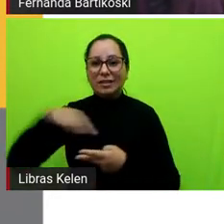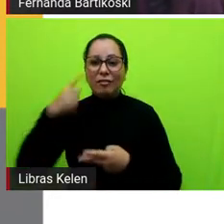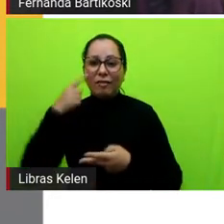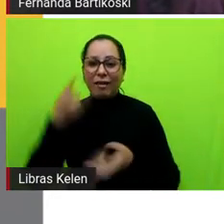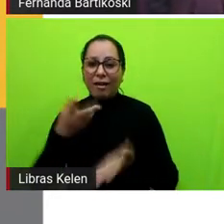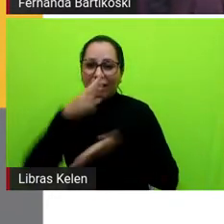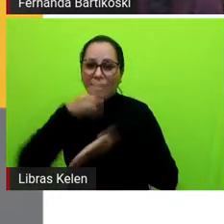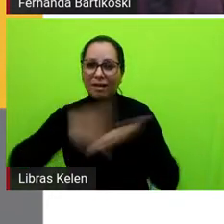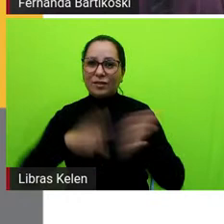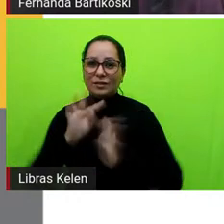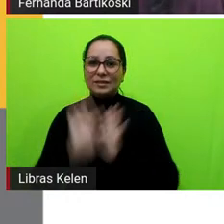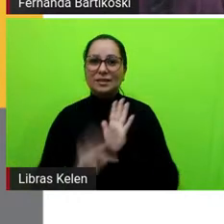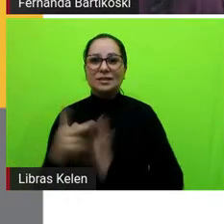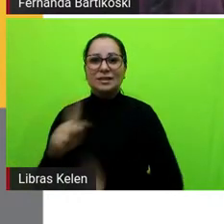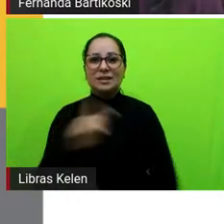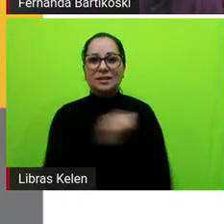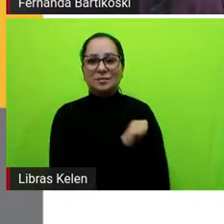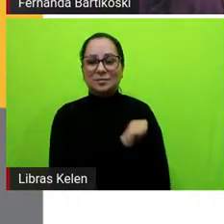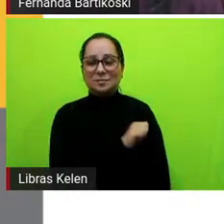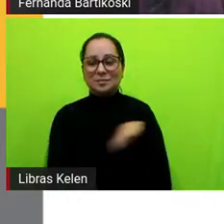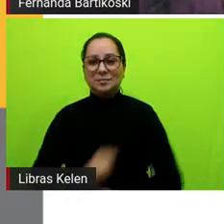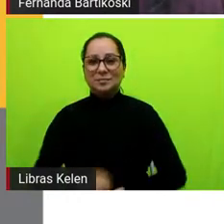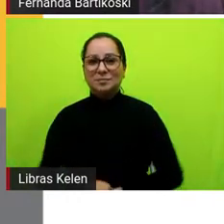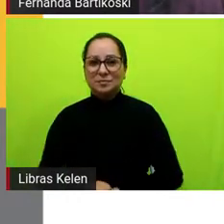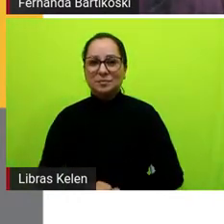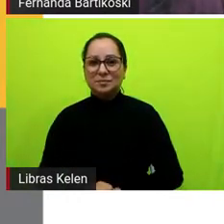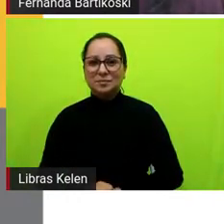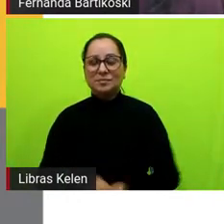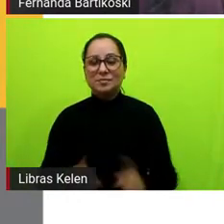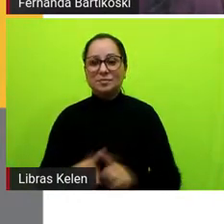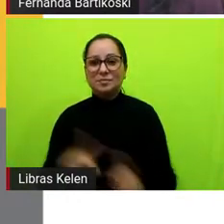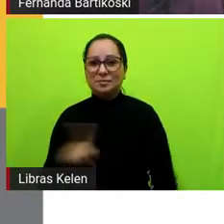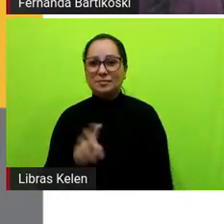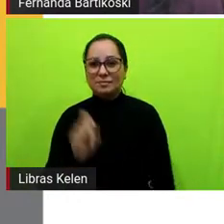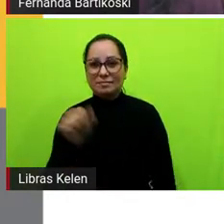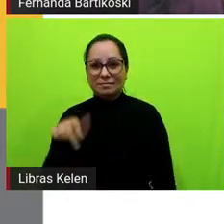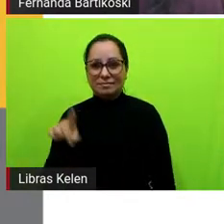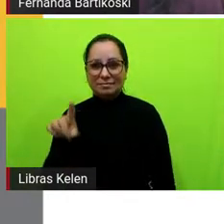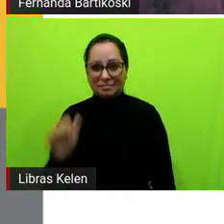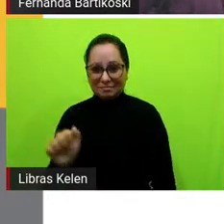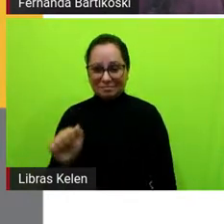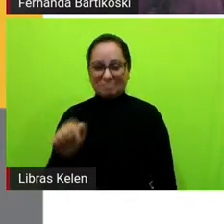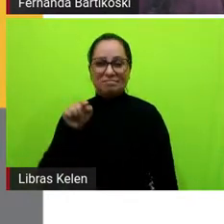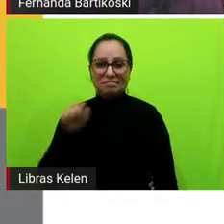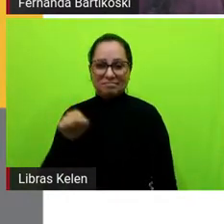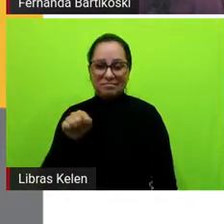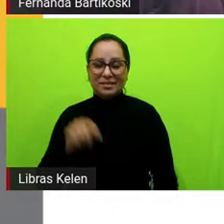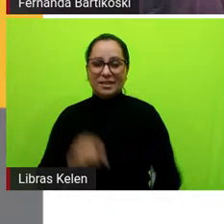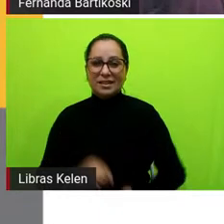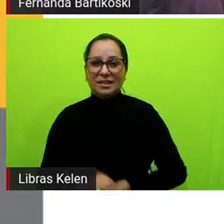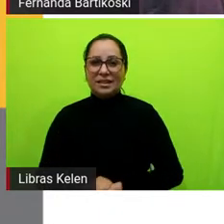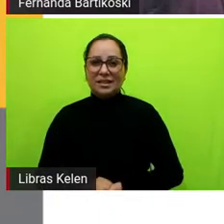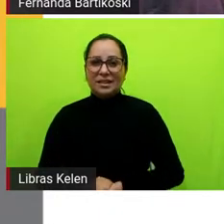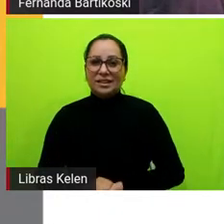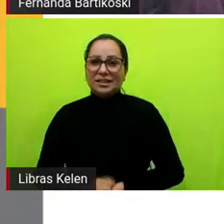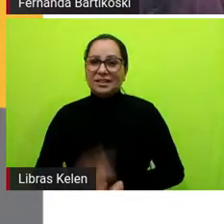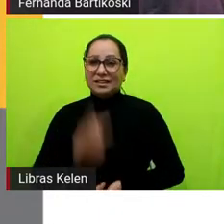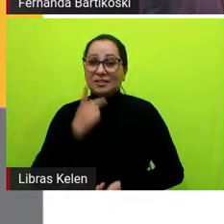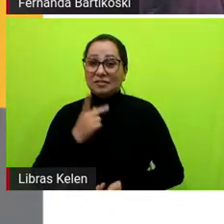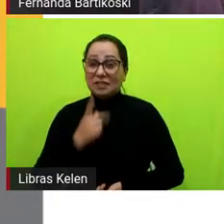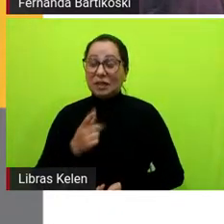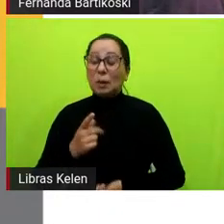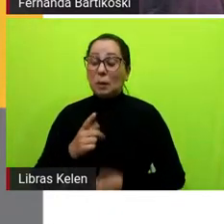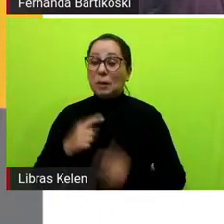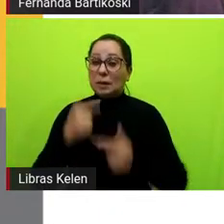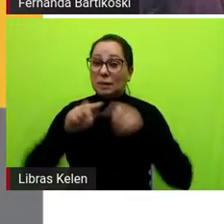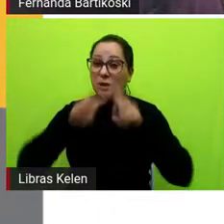texto de seus alunos. E a professora Sandra Margarete Dornelis Pimel diz que trabalhou fotorreportagem através